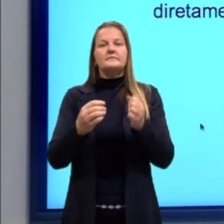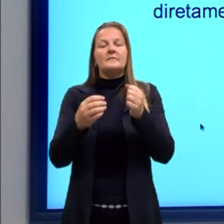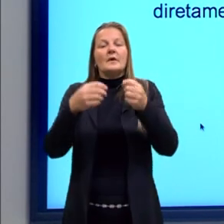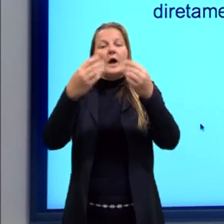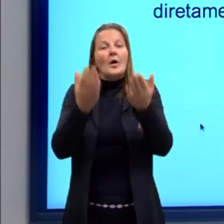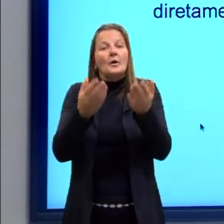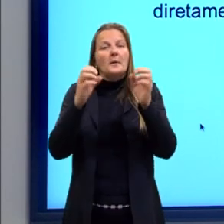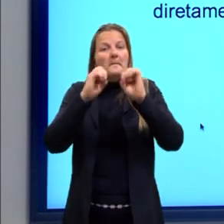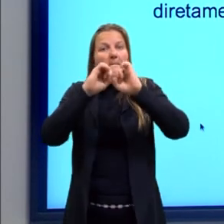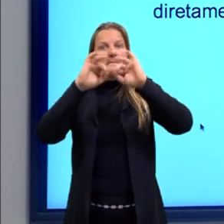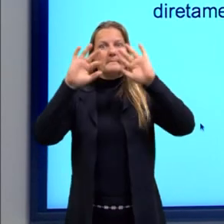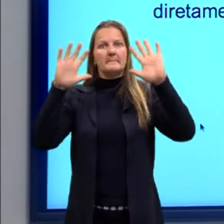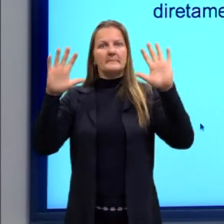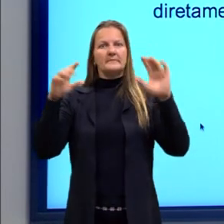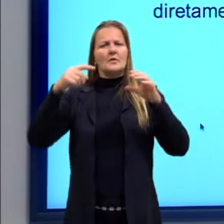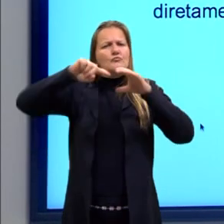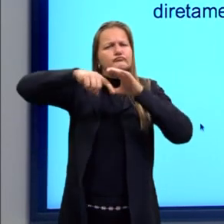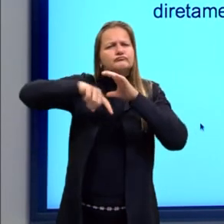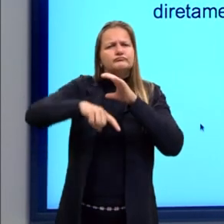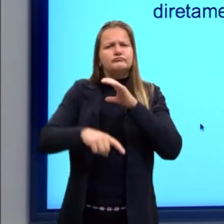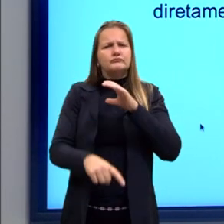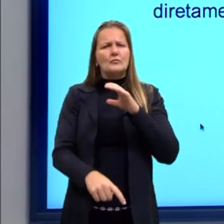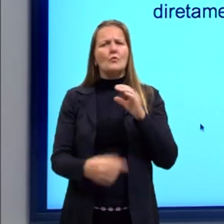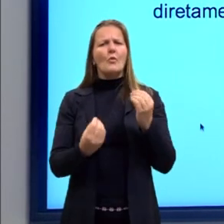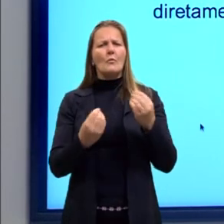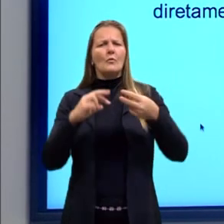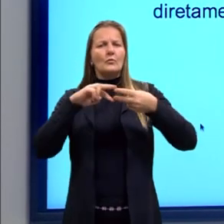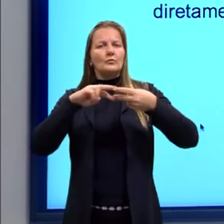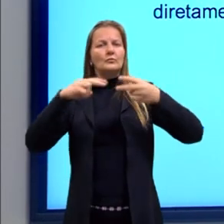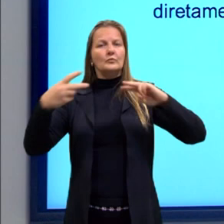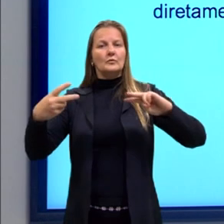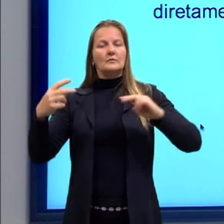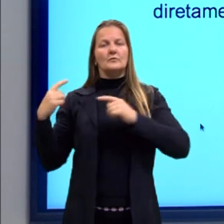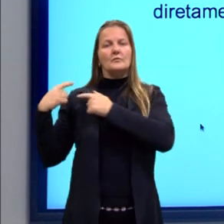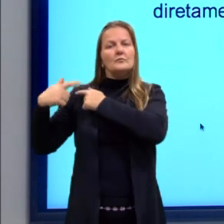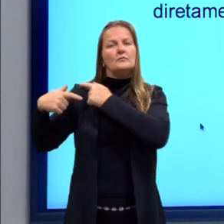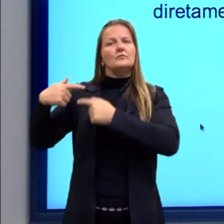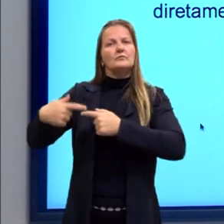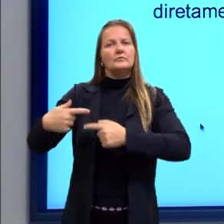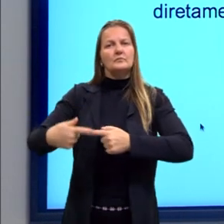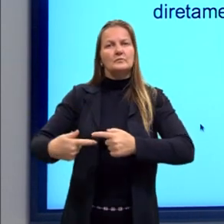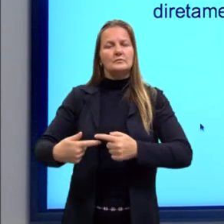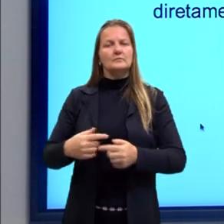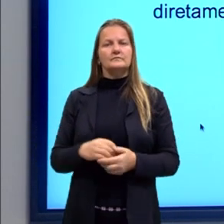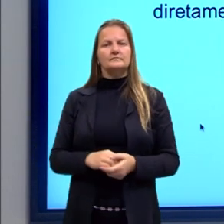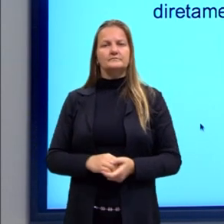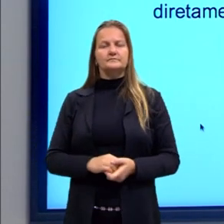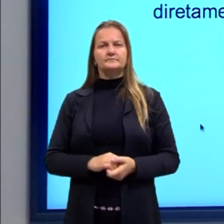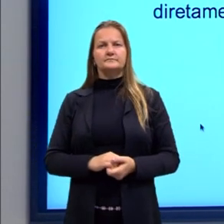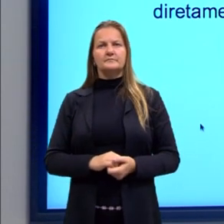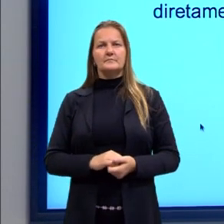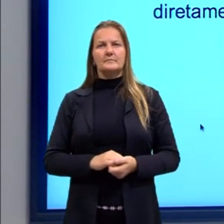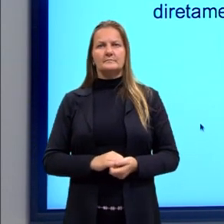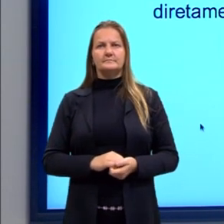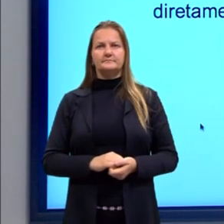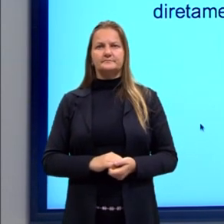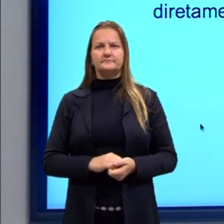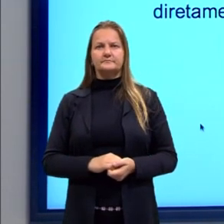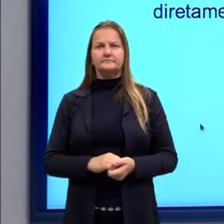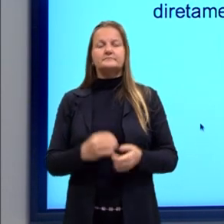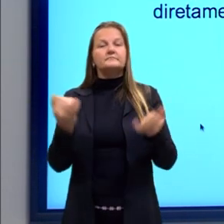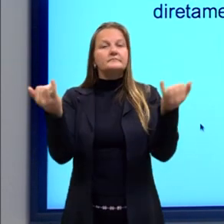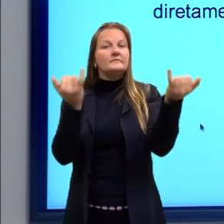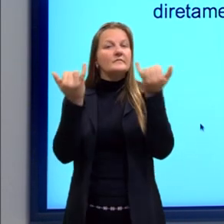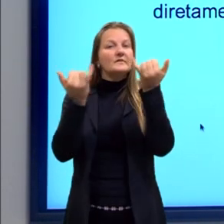vamos entrar, então, a fundo, a fundo em partes, né, gente? Porque não dá tempo muito. Mas a gente vai ver aí as